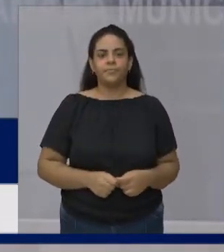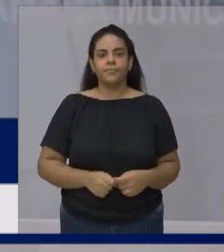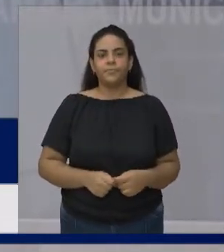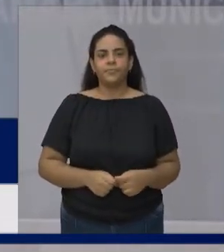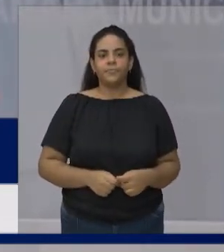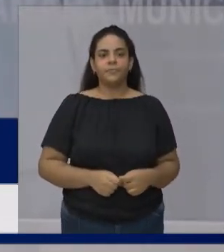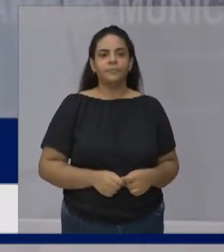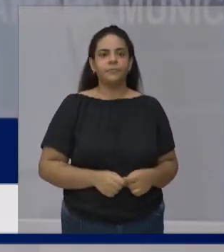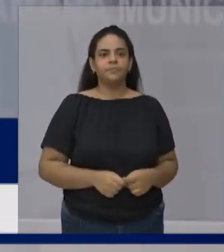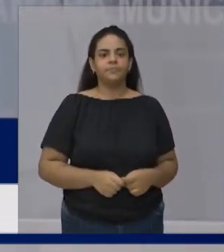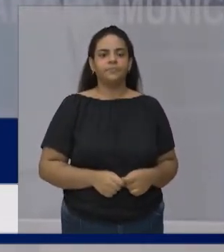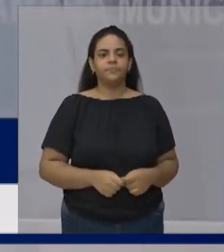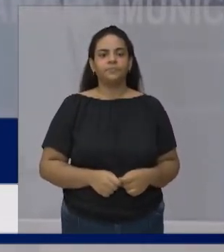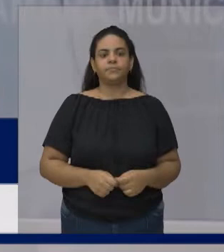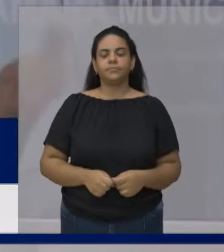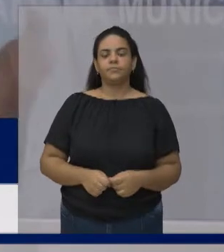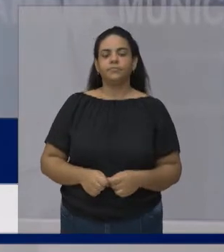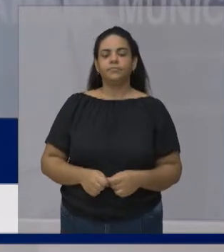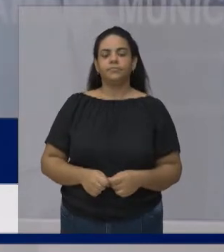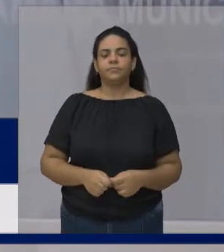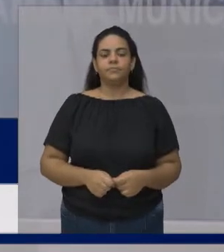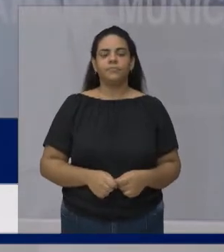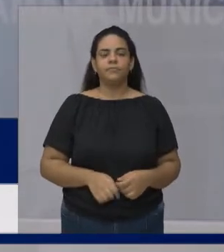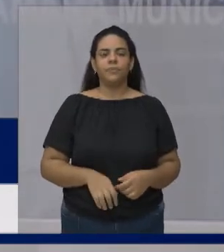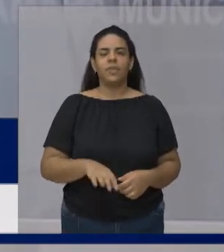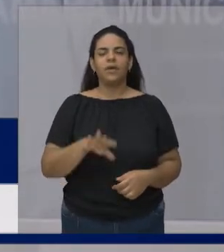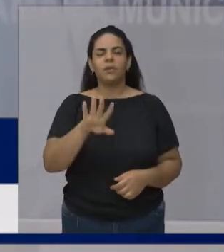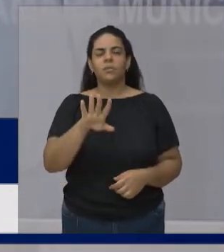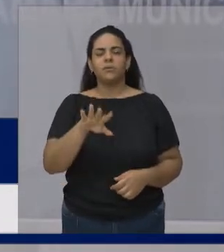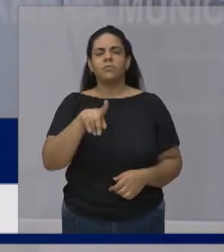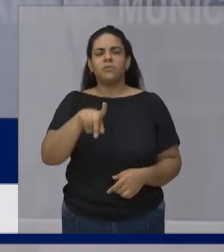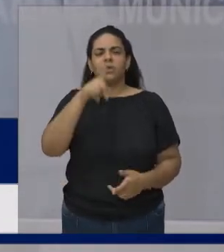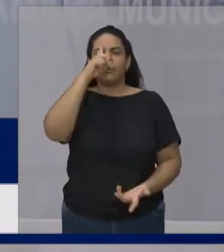A grande verdade verdade é Quais as escolhas Que você vai fazer